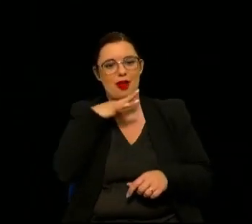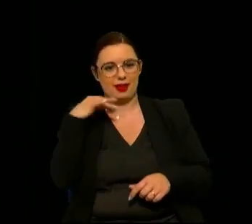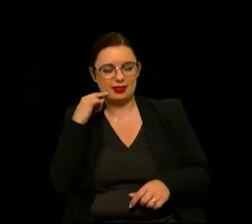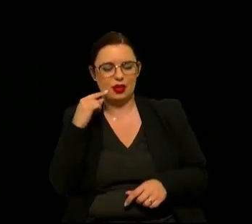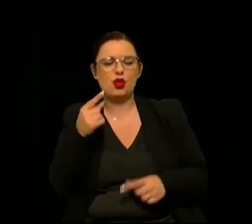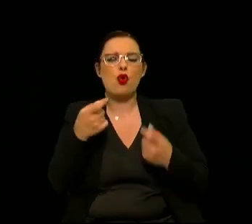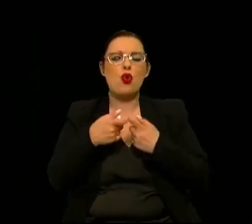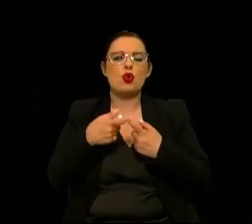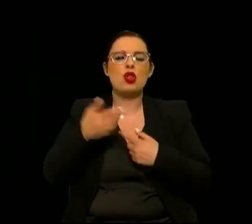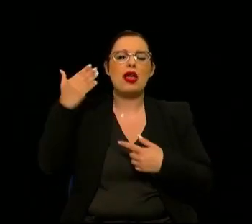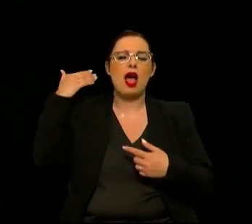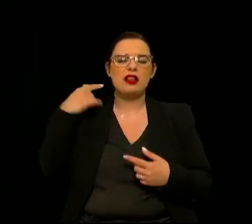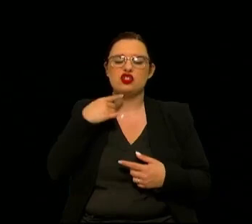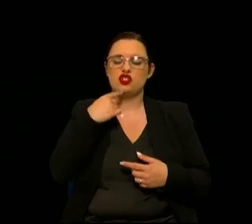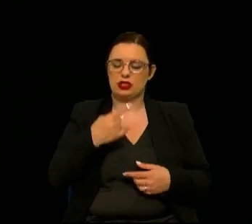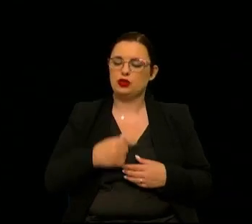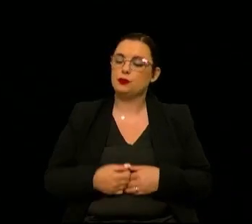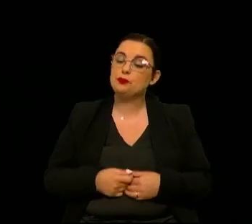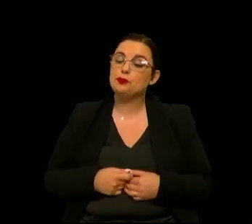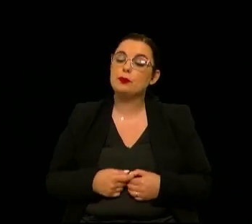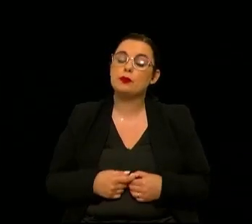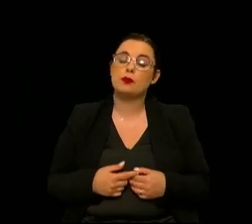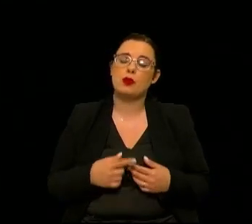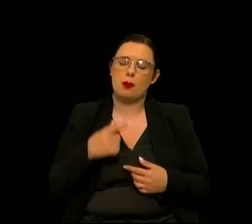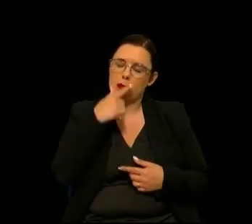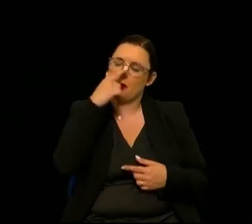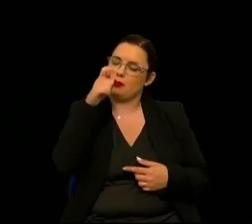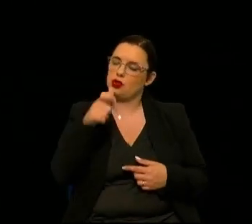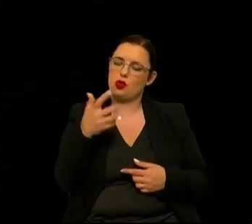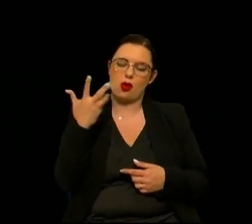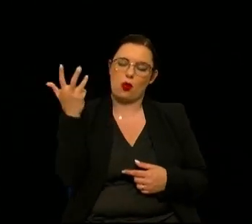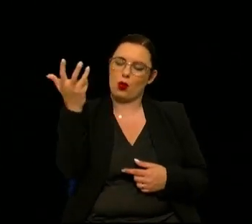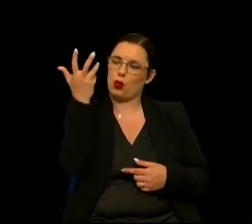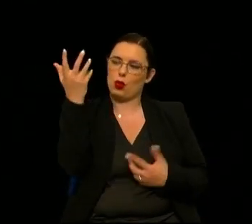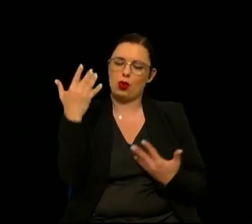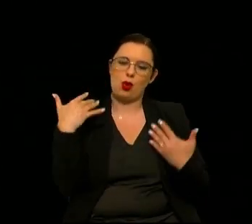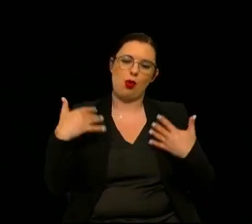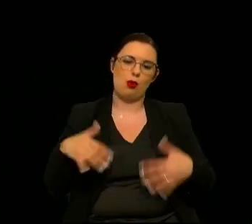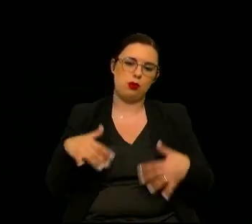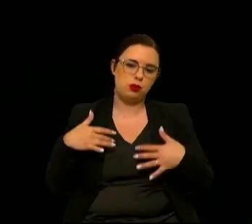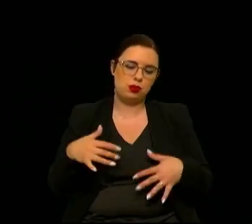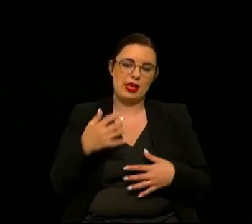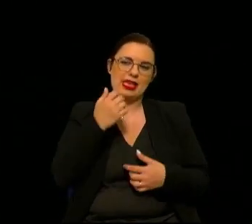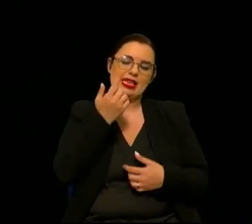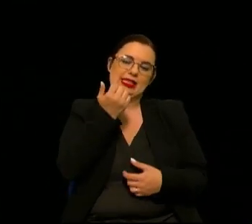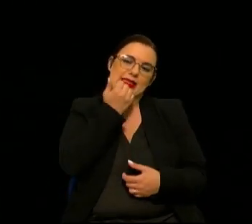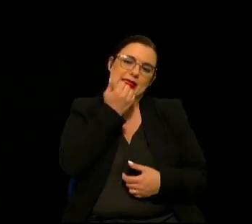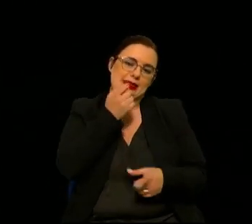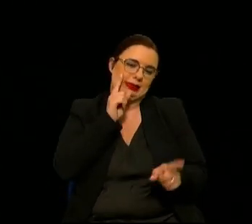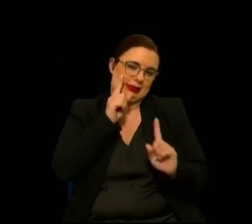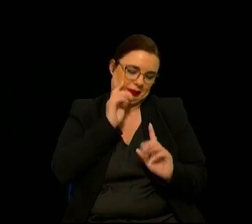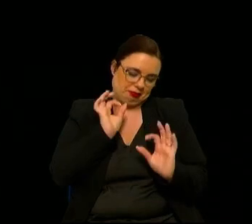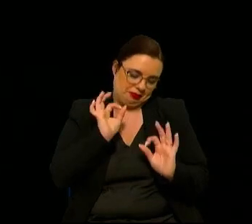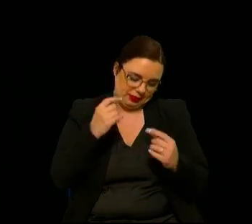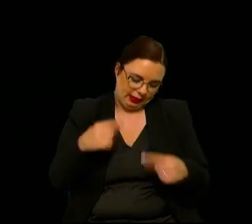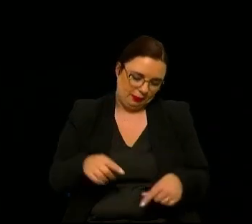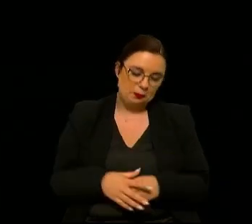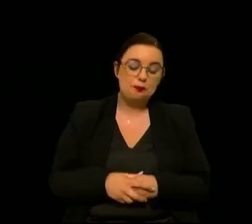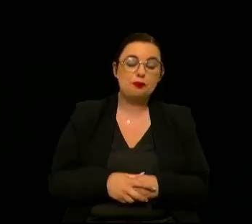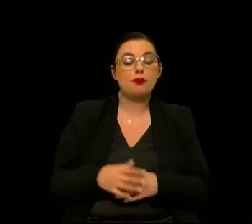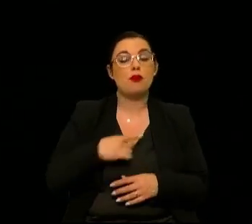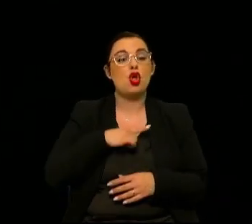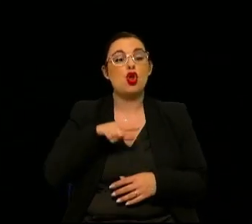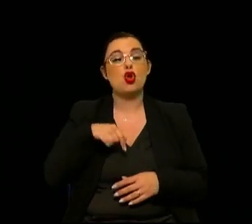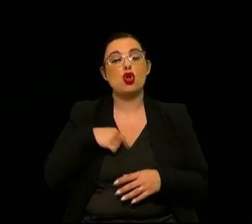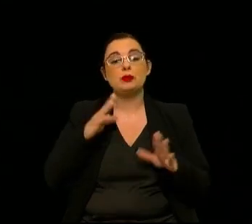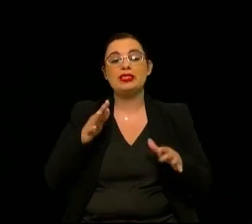Dizia um colega meu na NSR, que é uma pessoa com muita cultura, e com um grande senso de humor, sentido de humor. Nós temos que